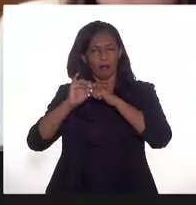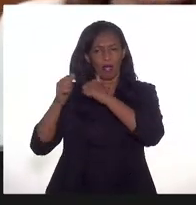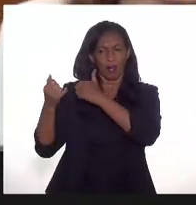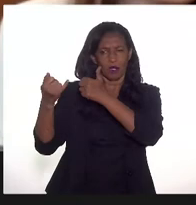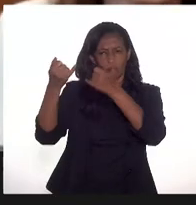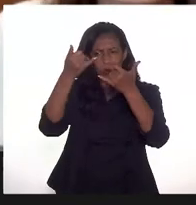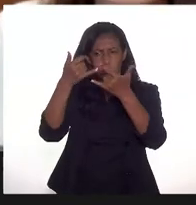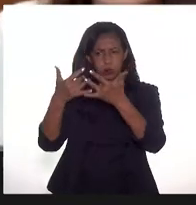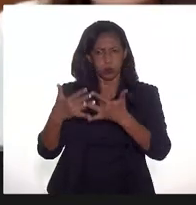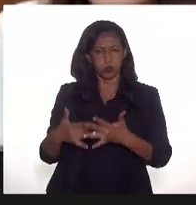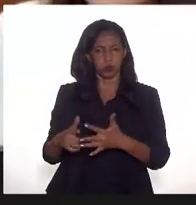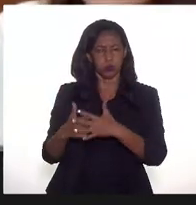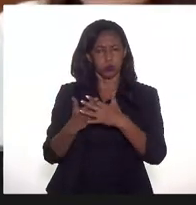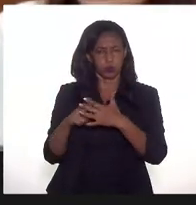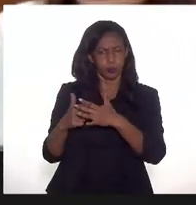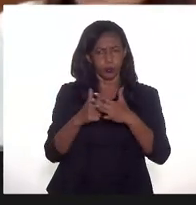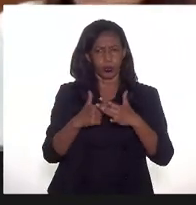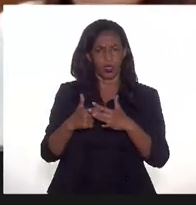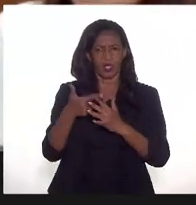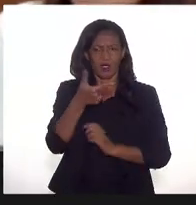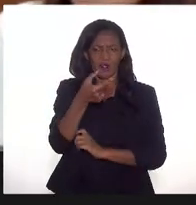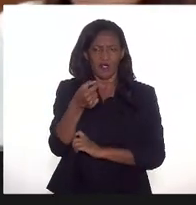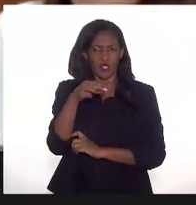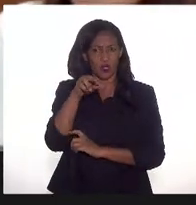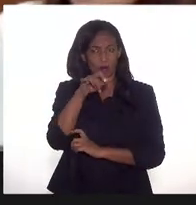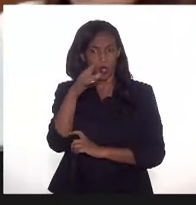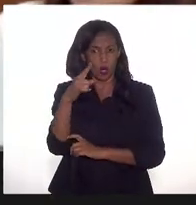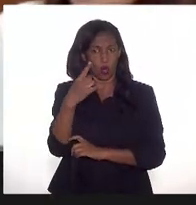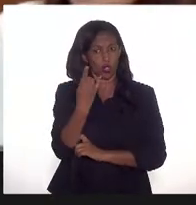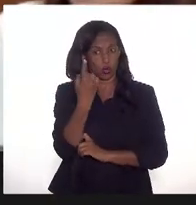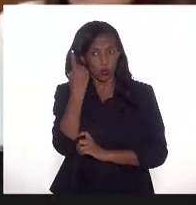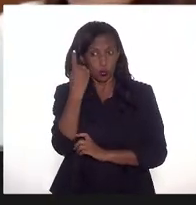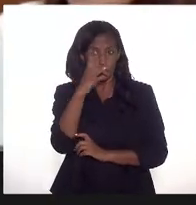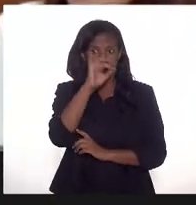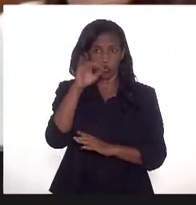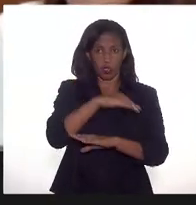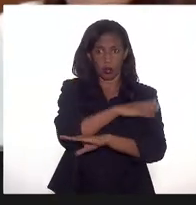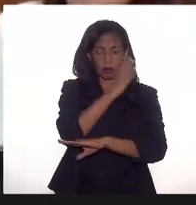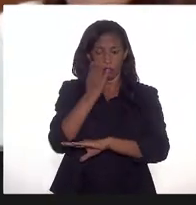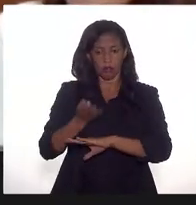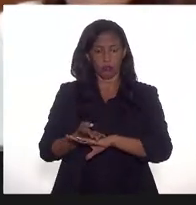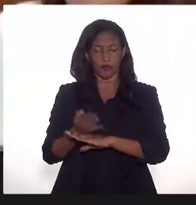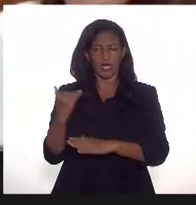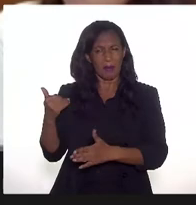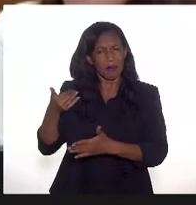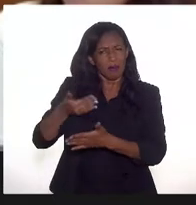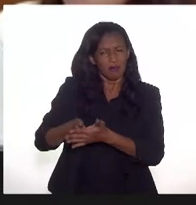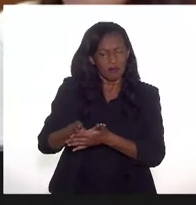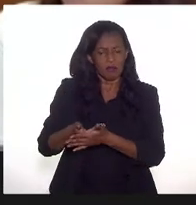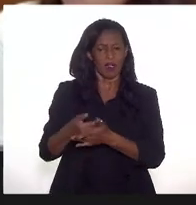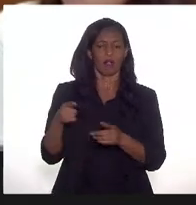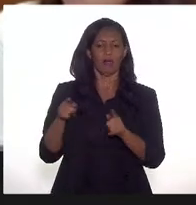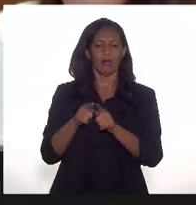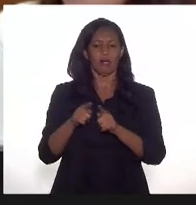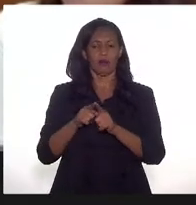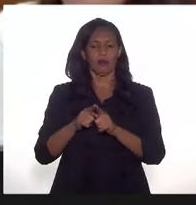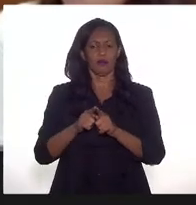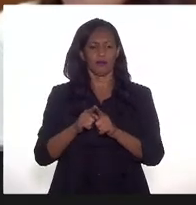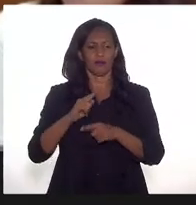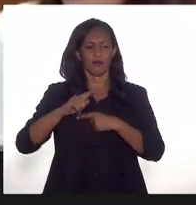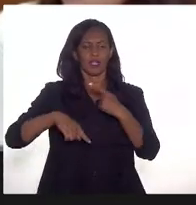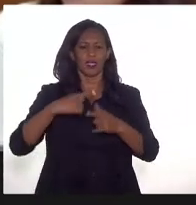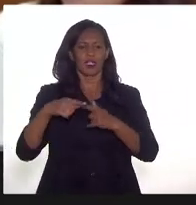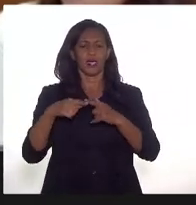operasse com até 20 milhões de metros por dia. e mais recentemente foi feito, depois de